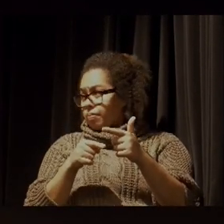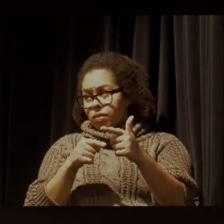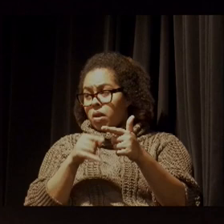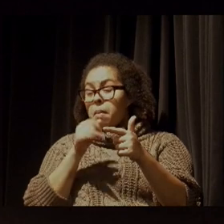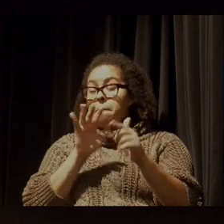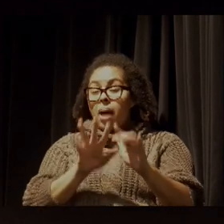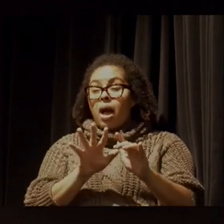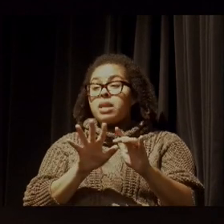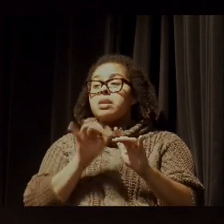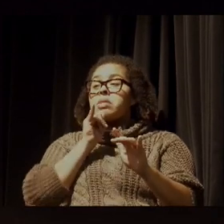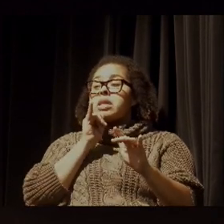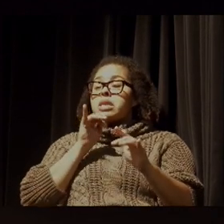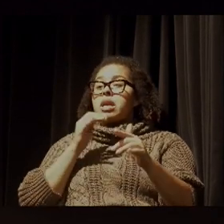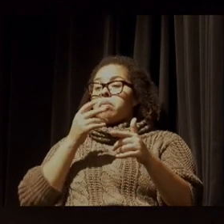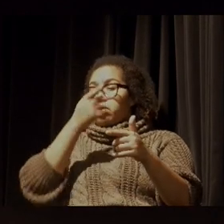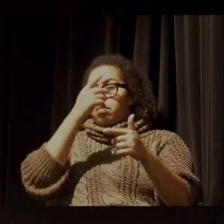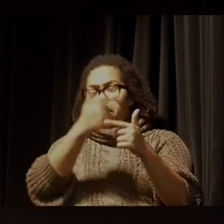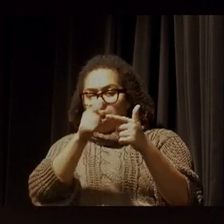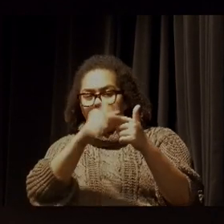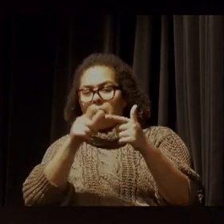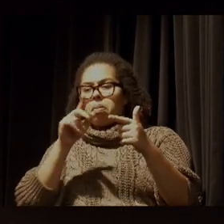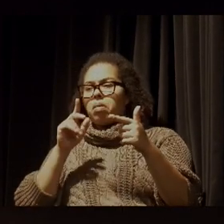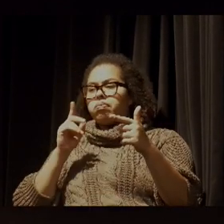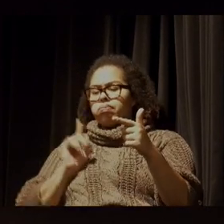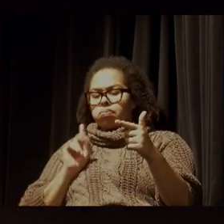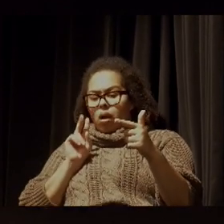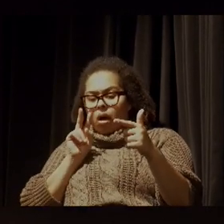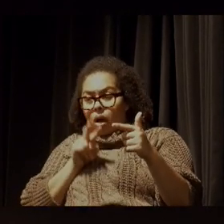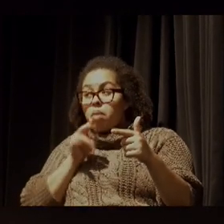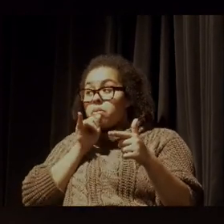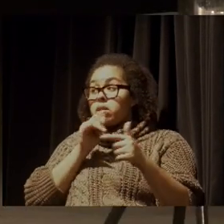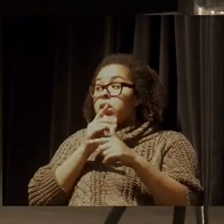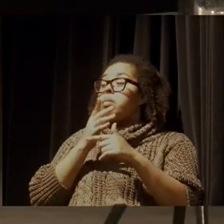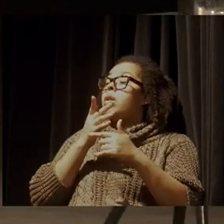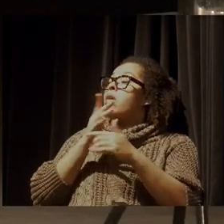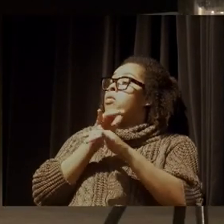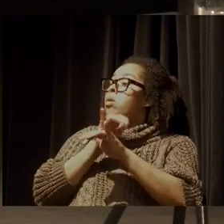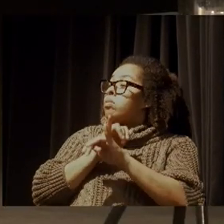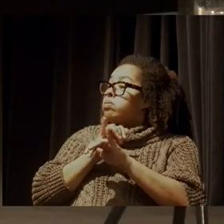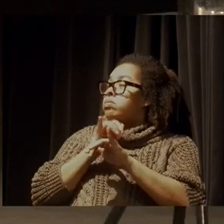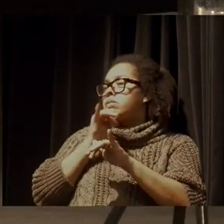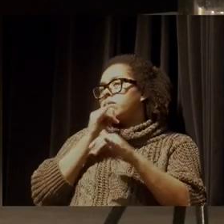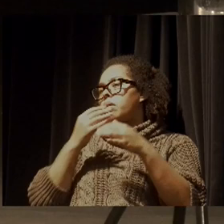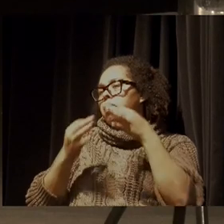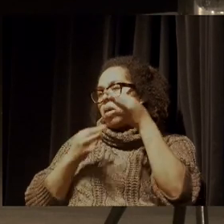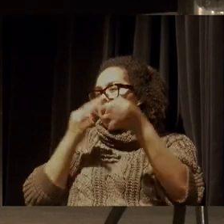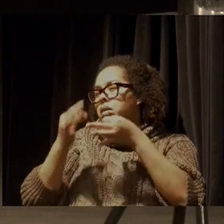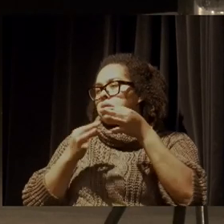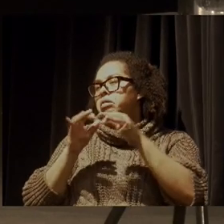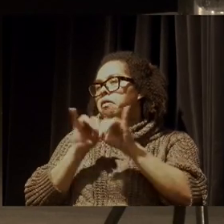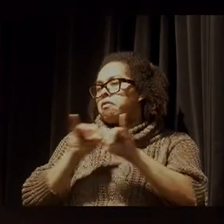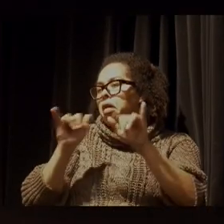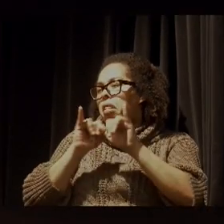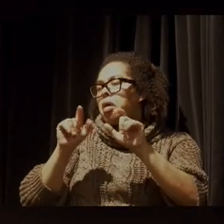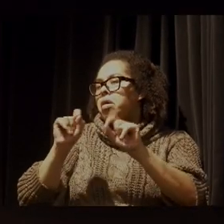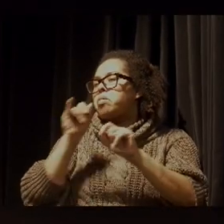paralisadas, e isso é uma crítica que sempre é feita ao movimento ambientalista, pelo discurso que é